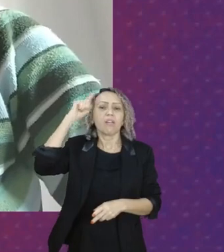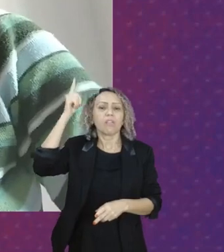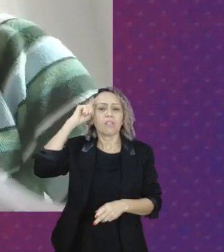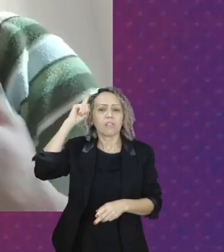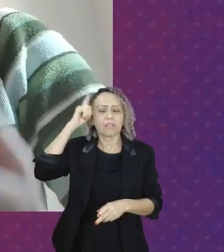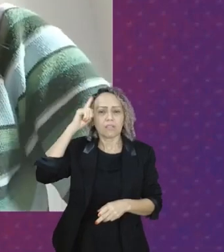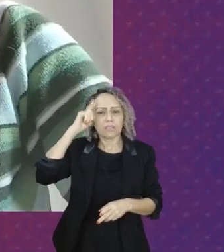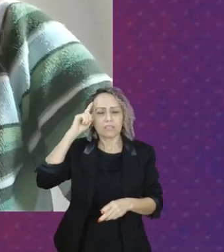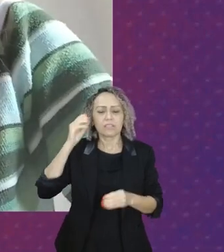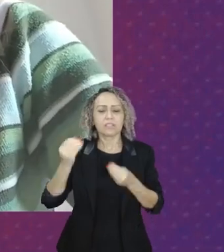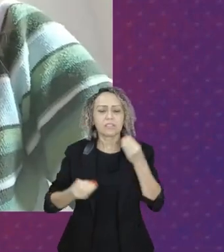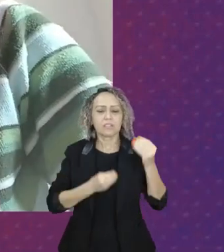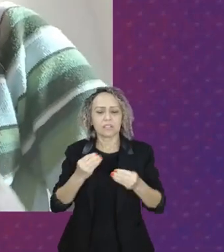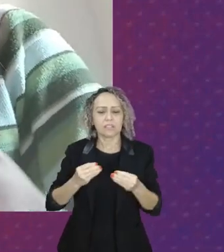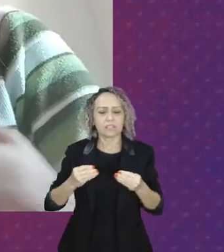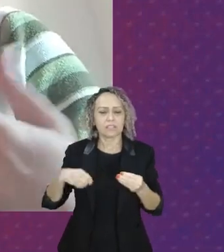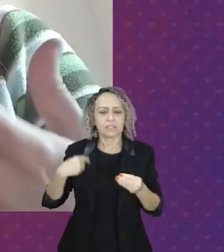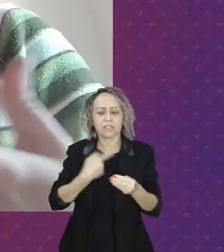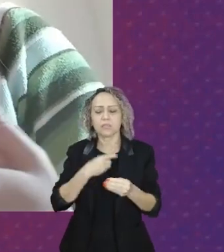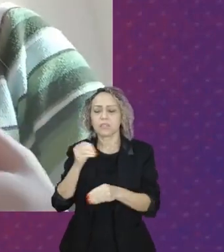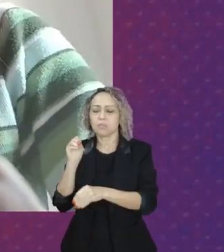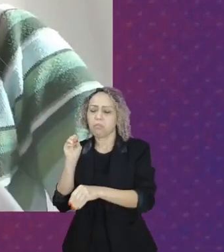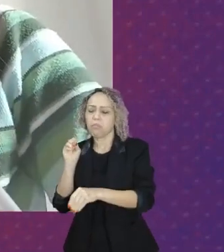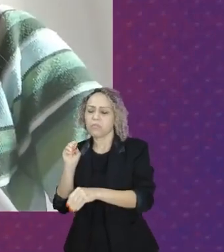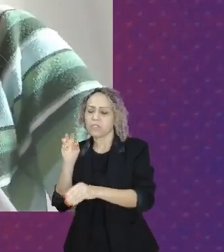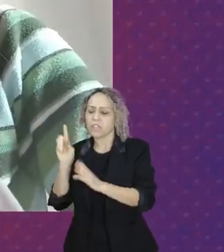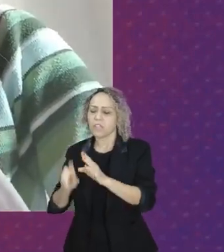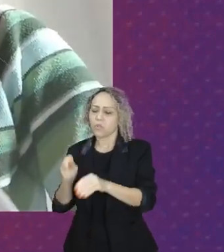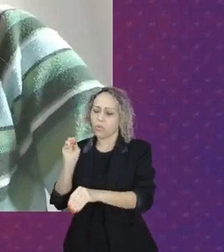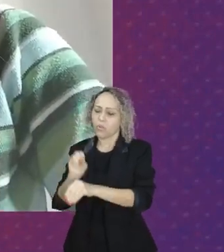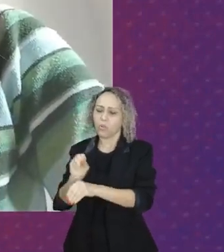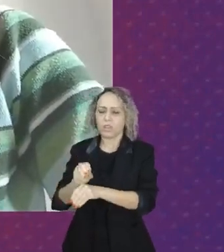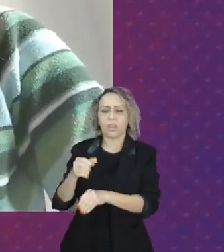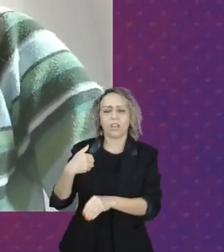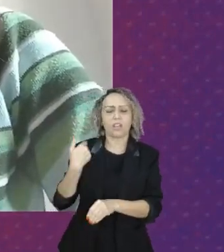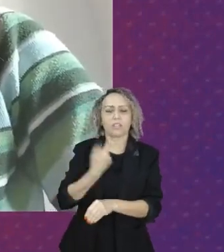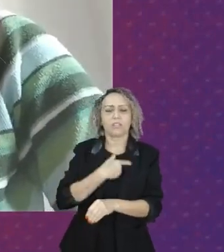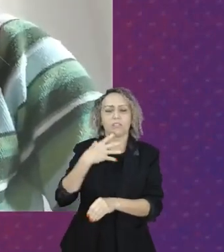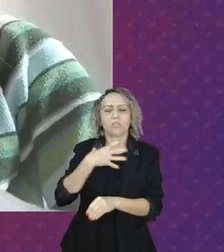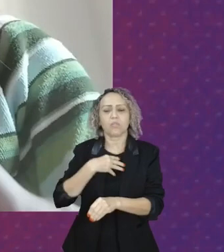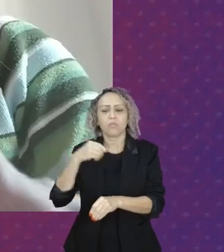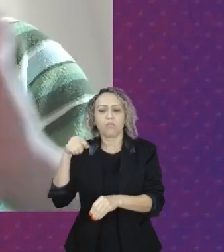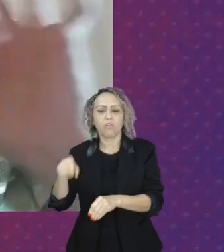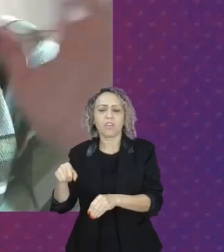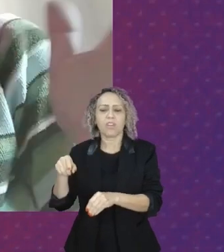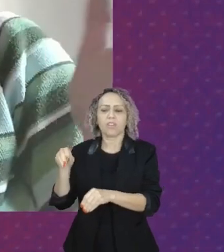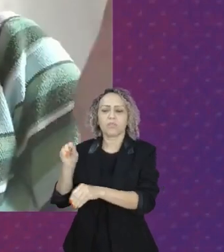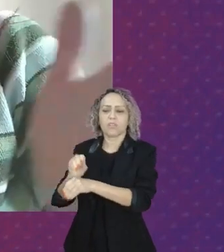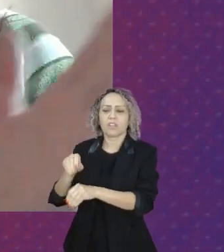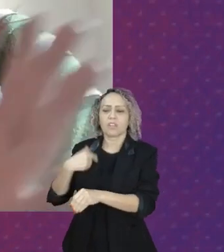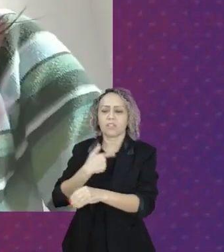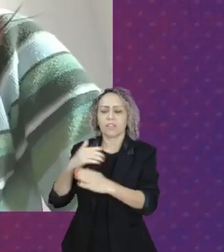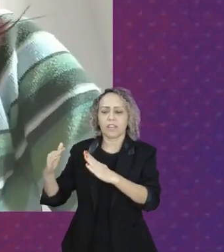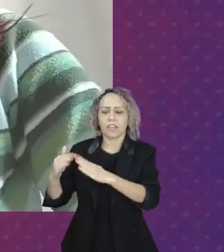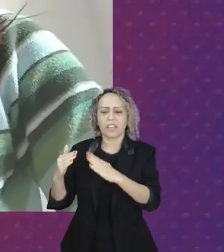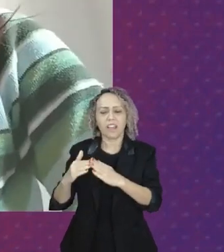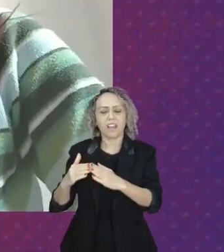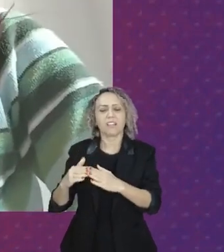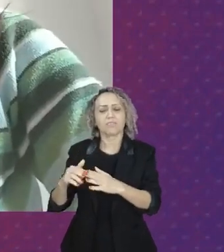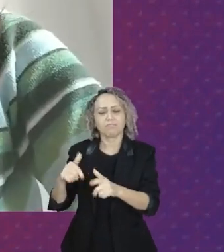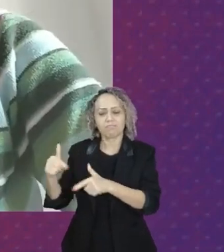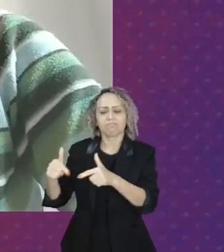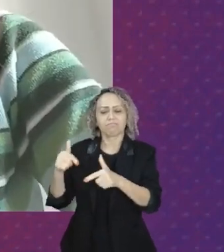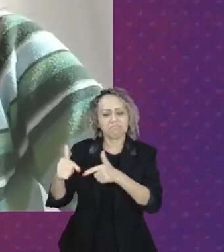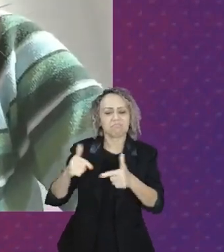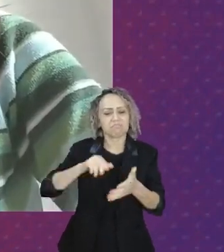para criar os nossos filhos, cuidar das nossas casas, enfim, fazer todas as funções que nós fazemos muito bem e